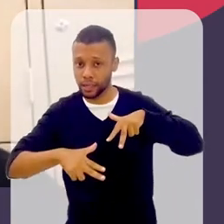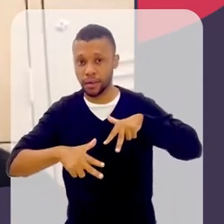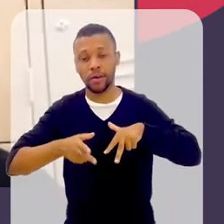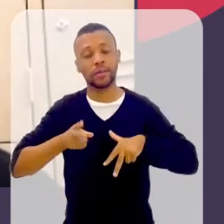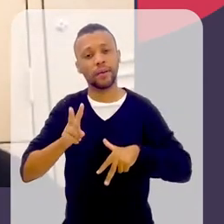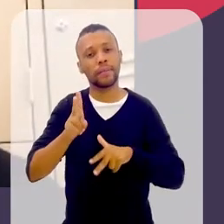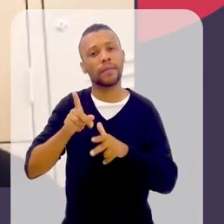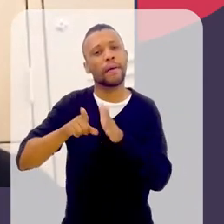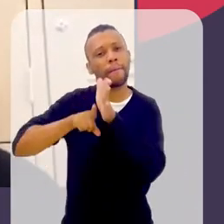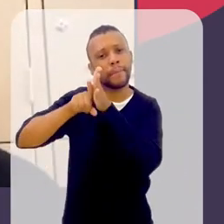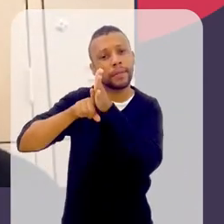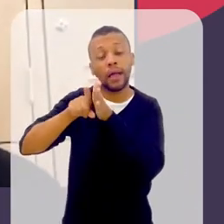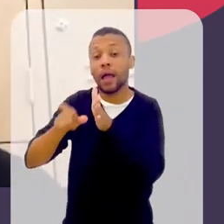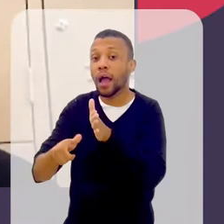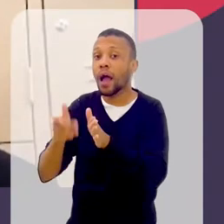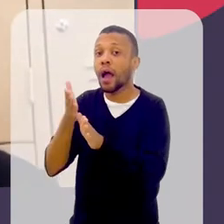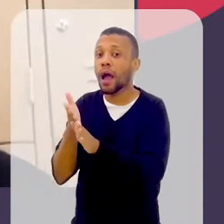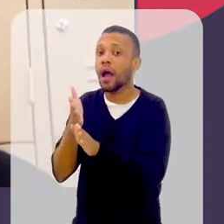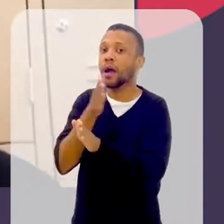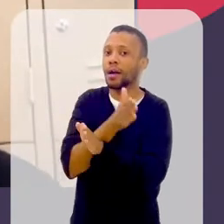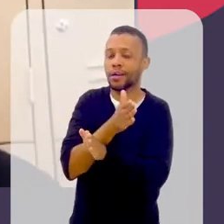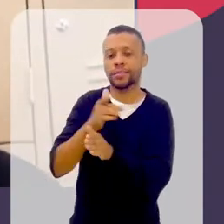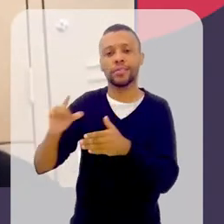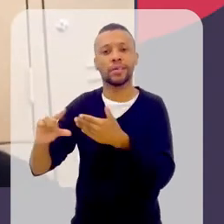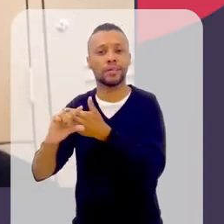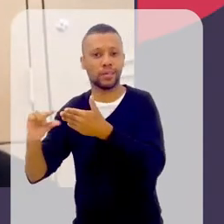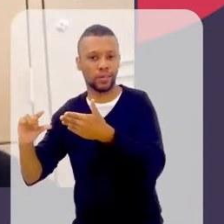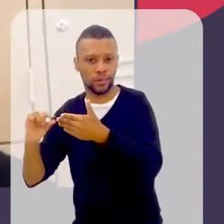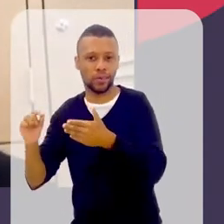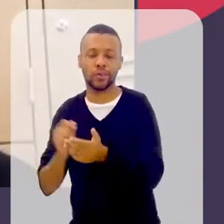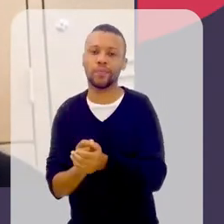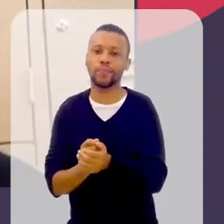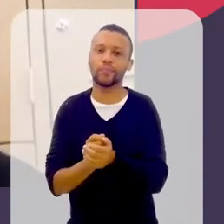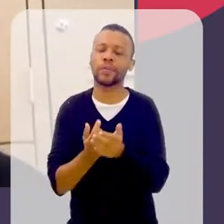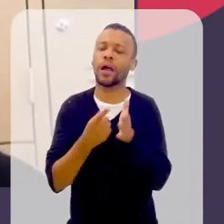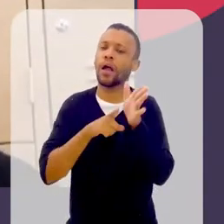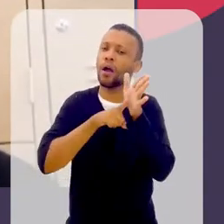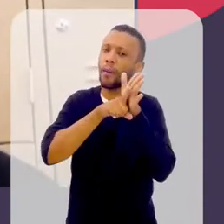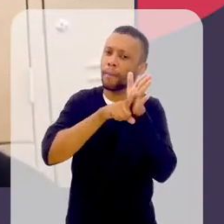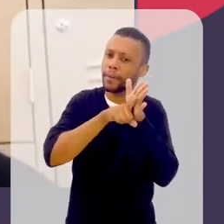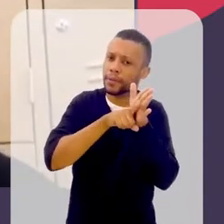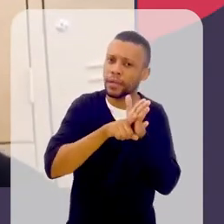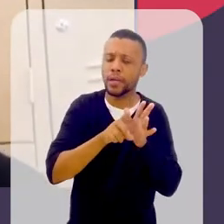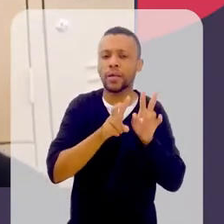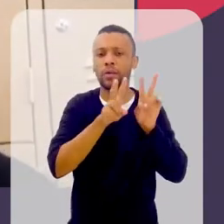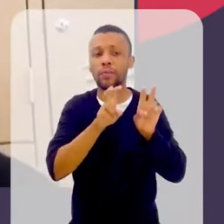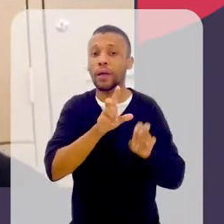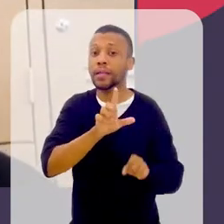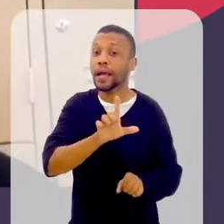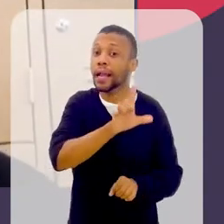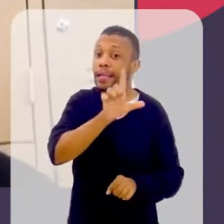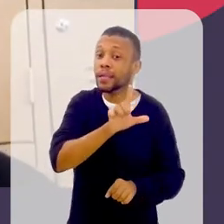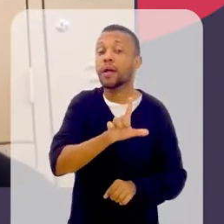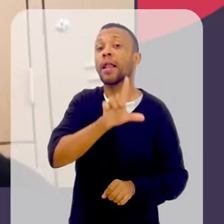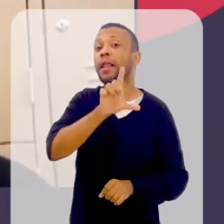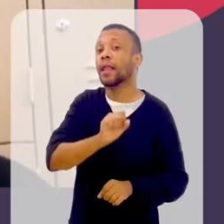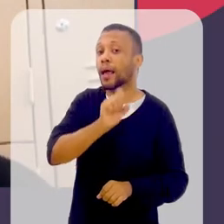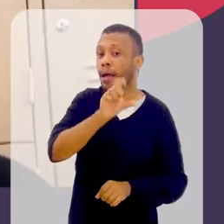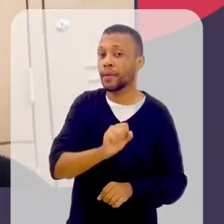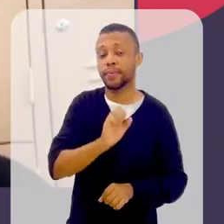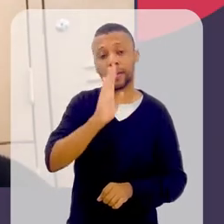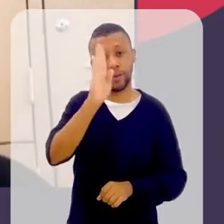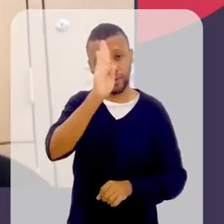gênero. sempre pesquisei isso na faculdade. Antes da Nísia Floresta, eu pesquisei sobre o silenciamento da literatura